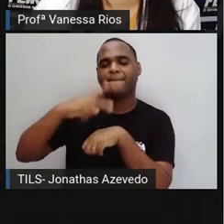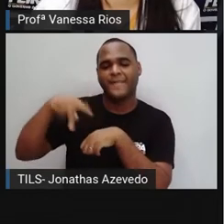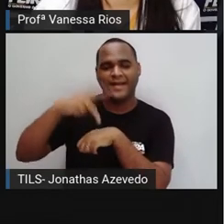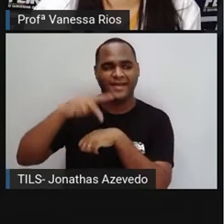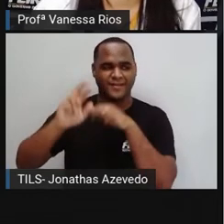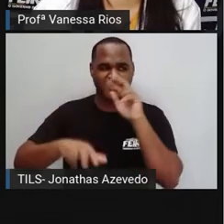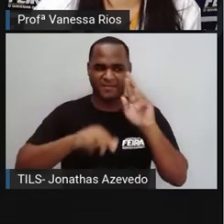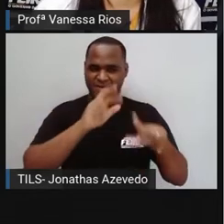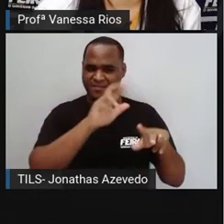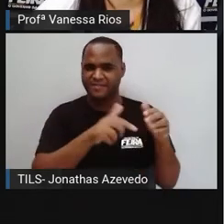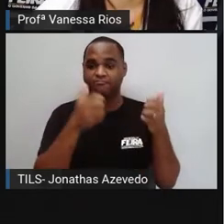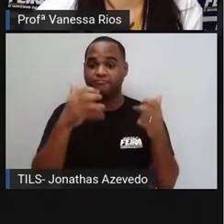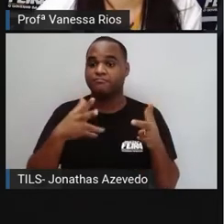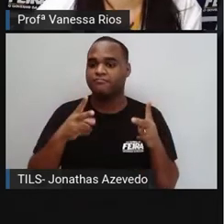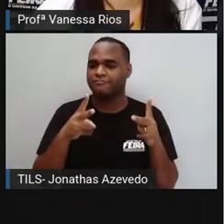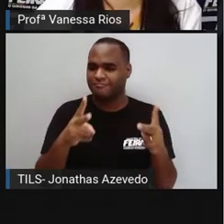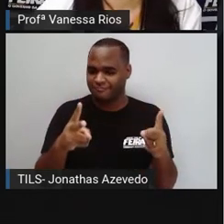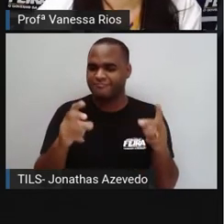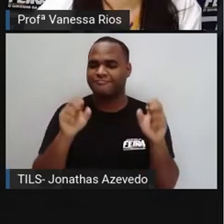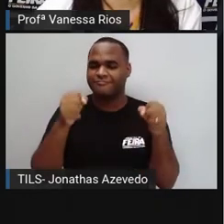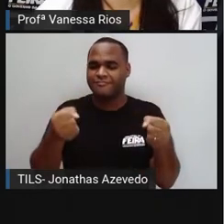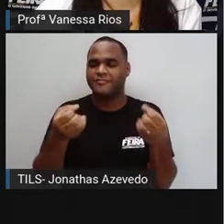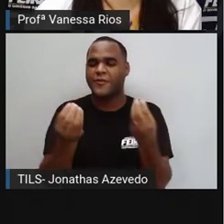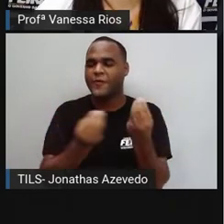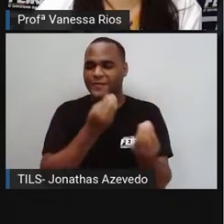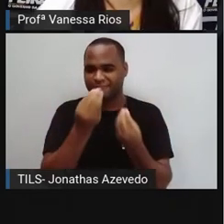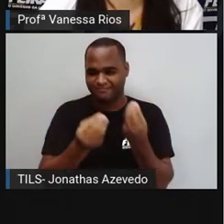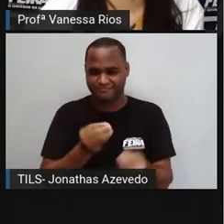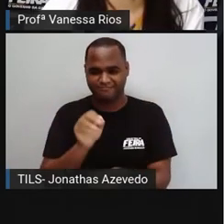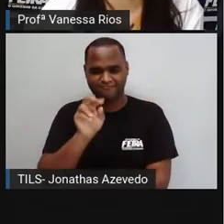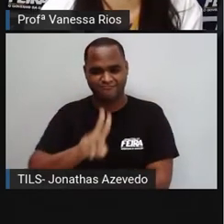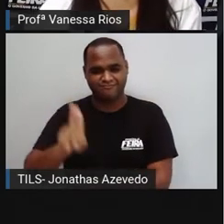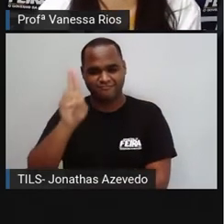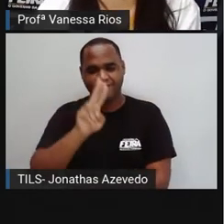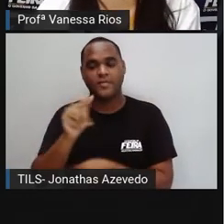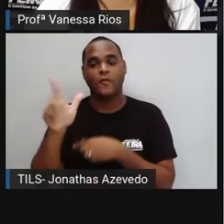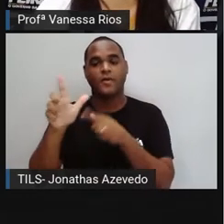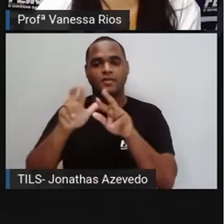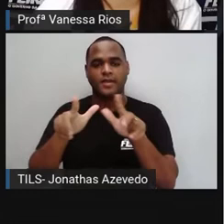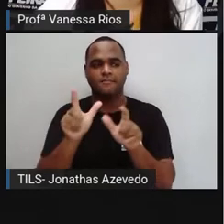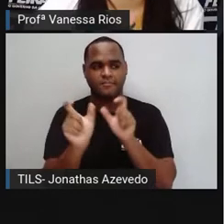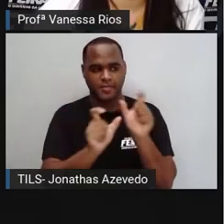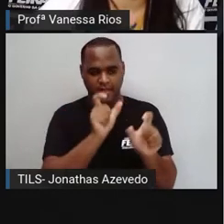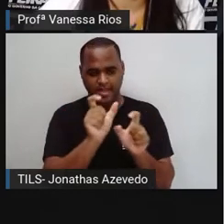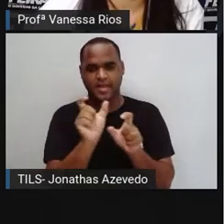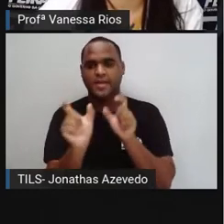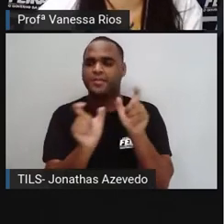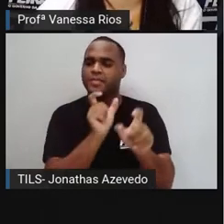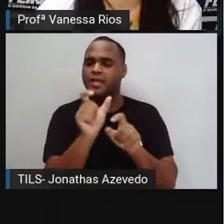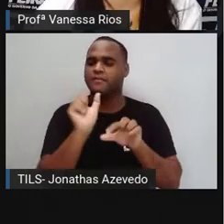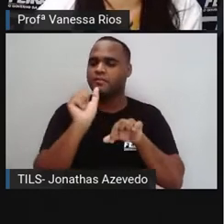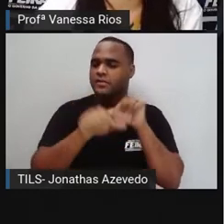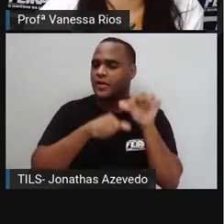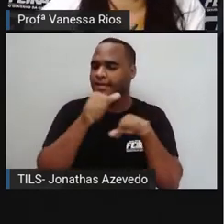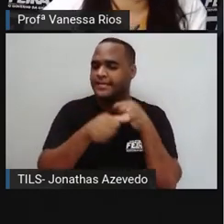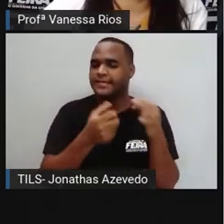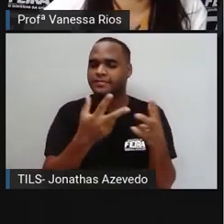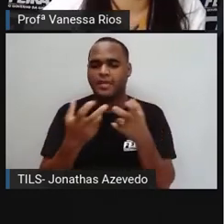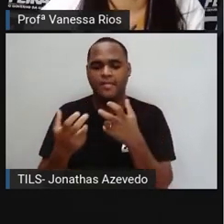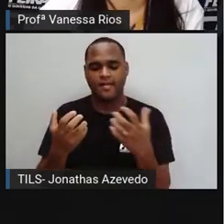E continuando aí, a gente vê também outras formas, né? Da palavra ir se modificando e receber